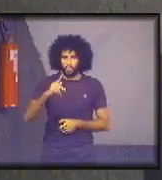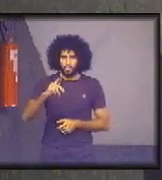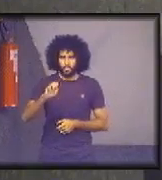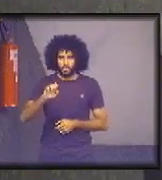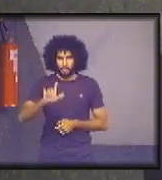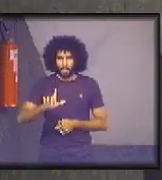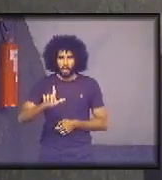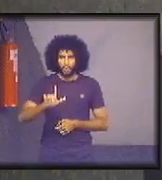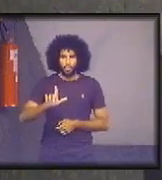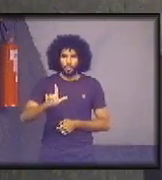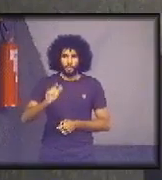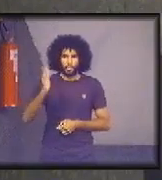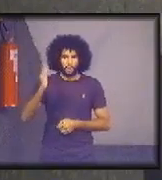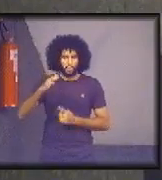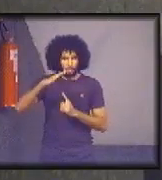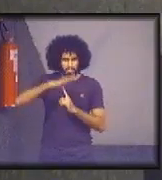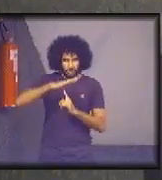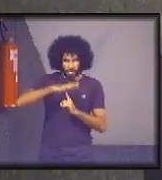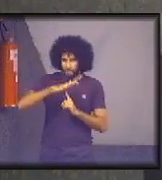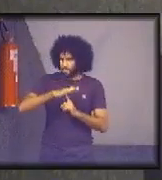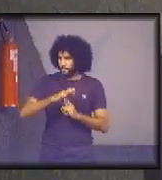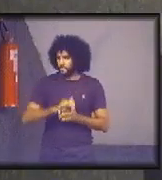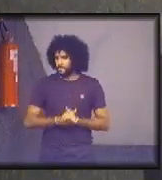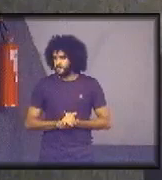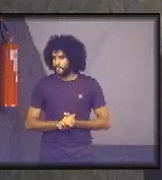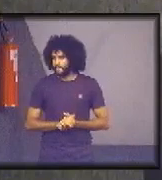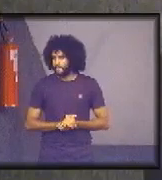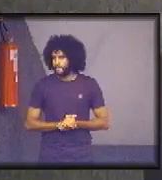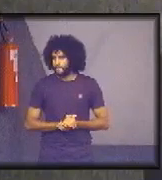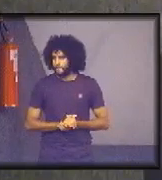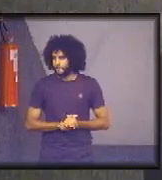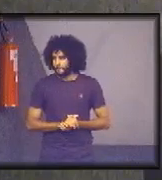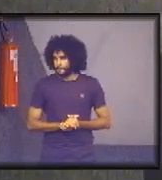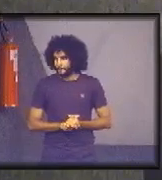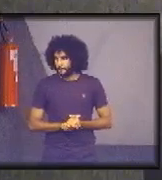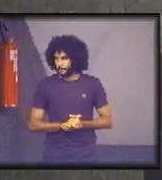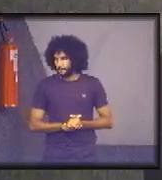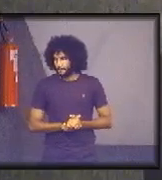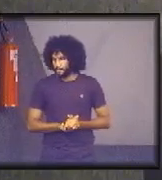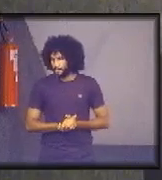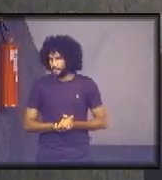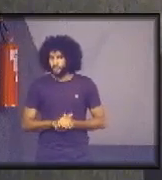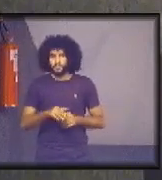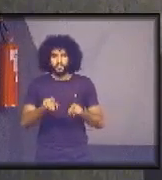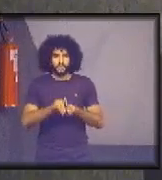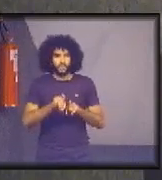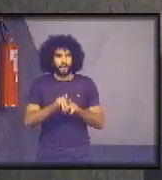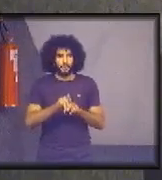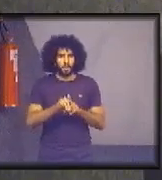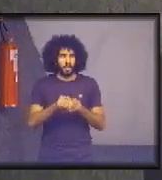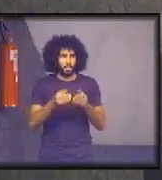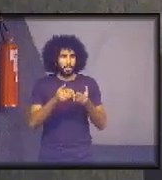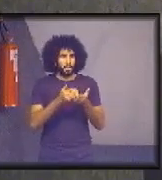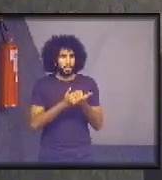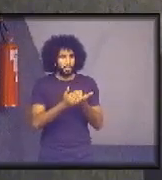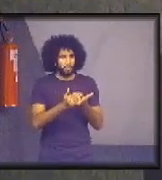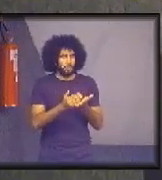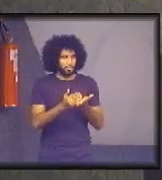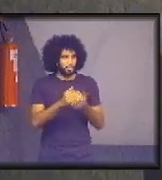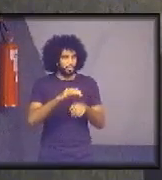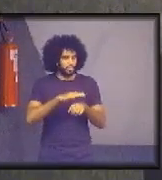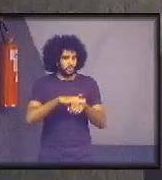cooperativa paranaense. E ela foi concebida em um terreno de 28.000 m²,